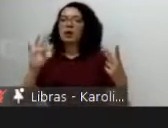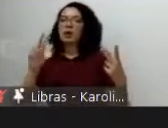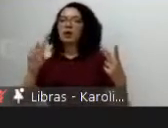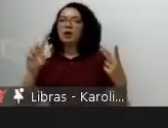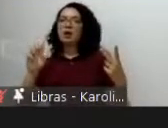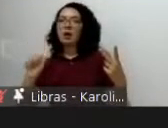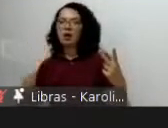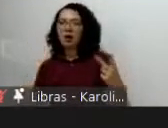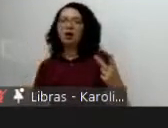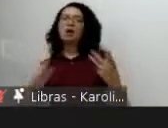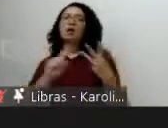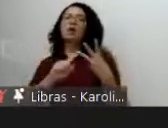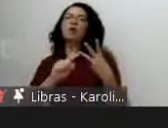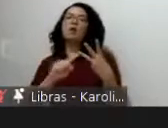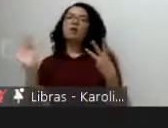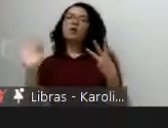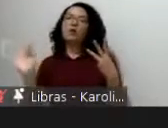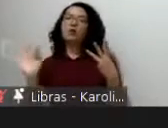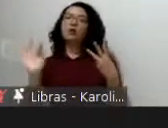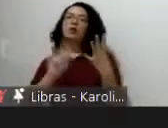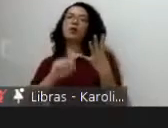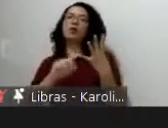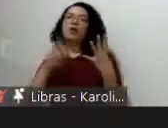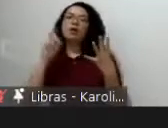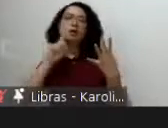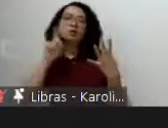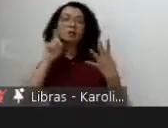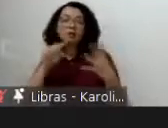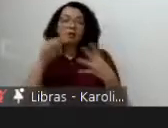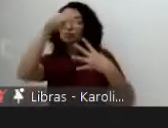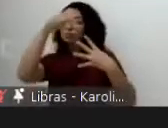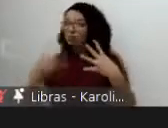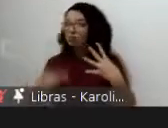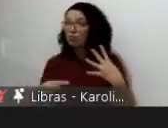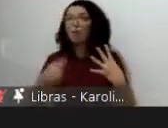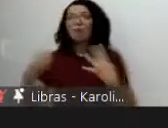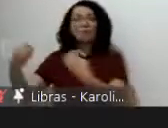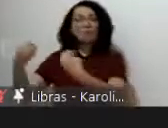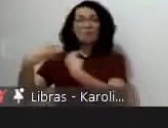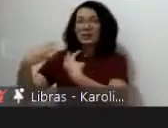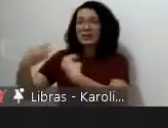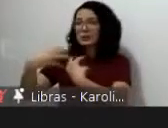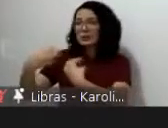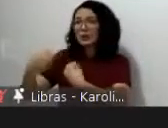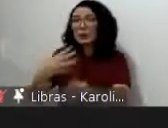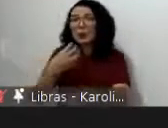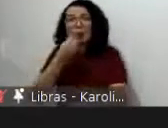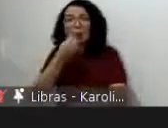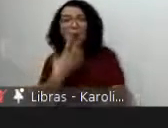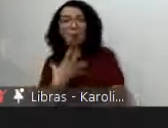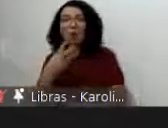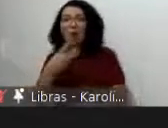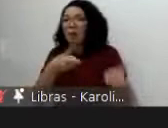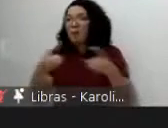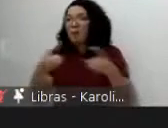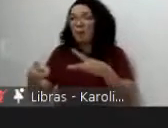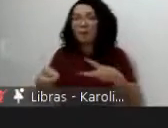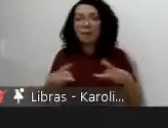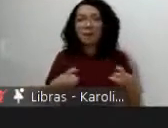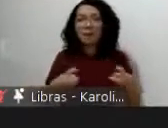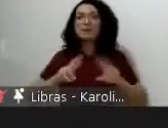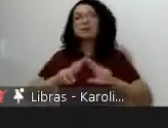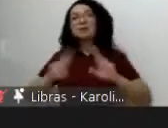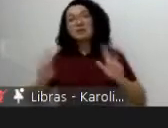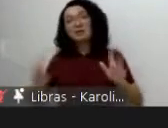pensar o lugar das nossas ciências latino-americanas diferente nas ciências em